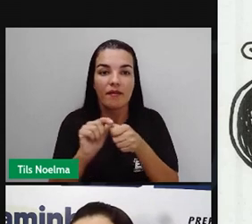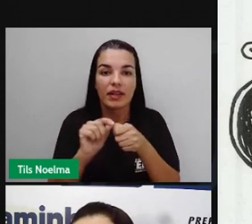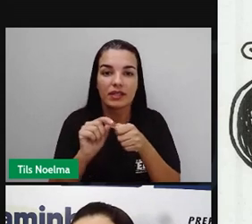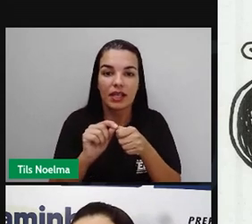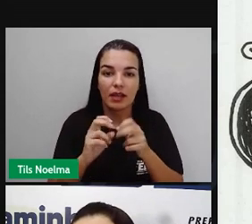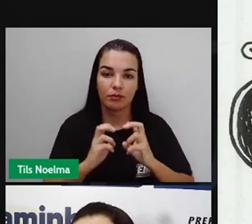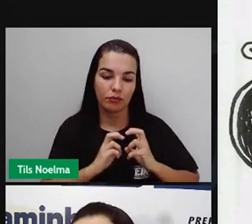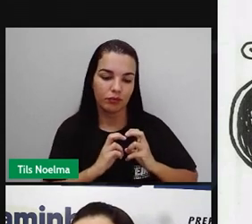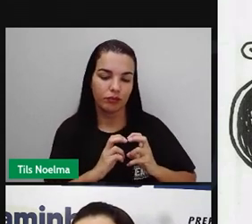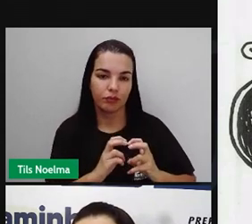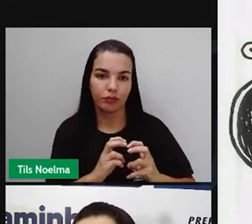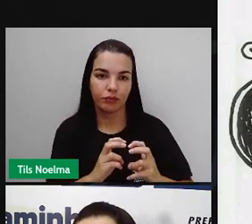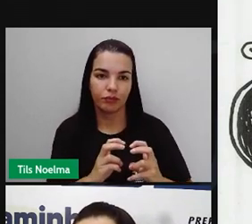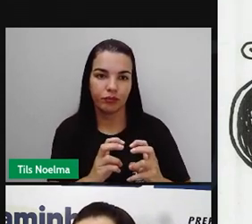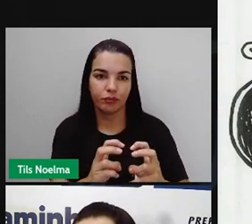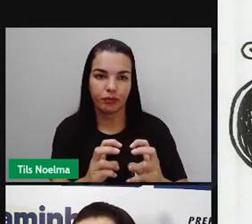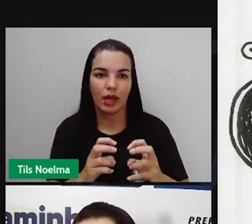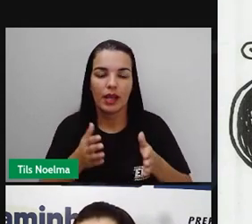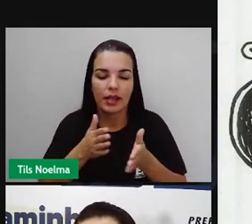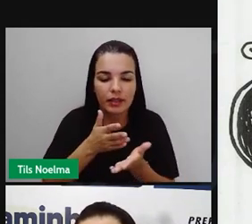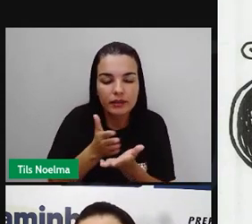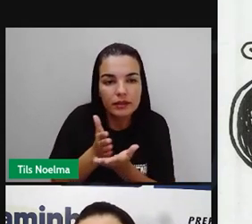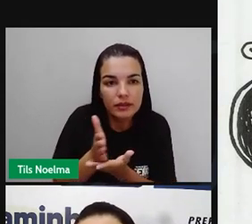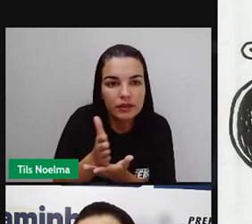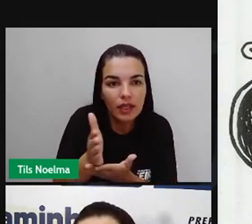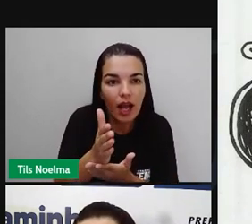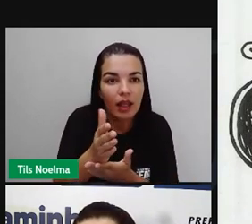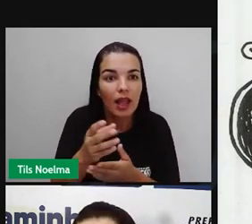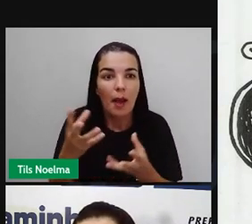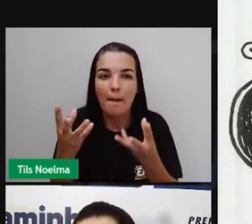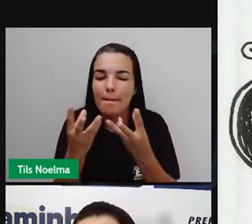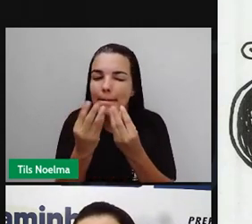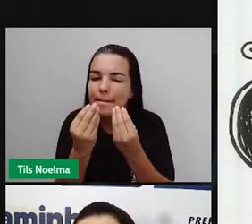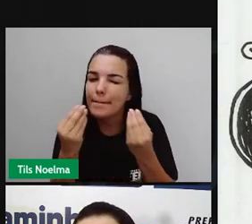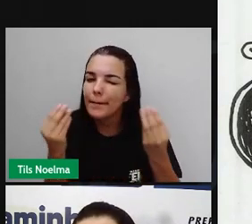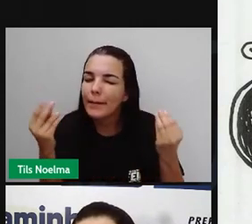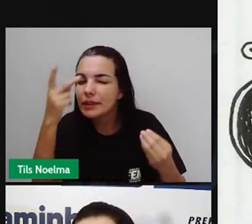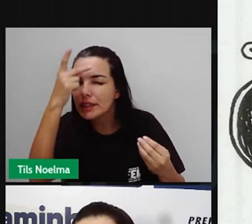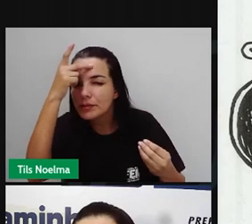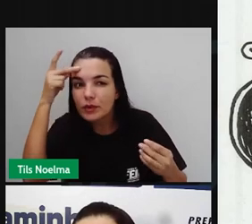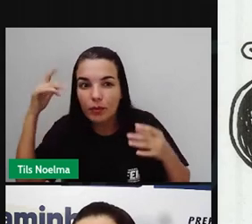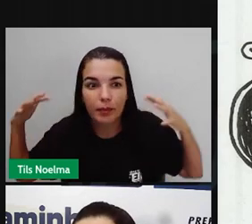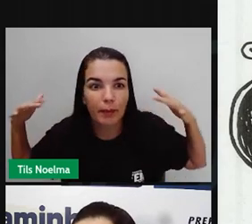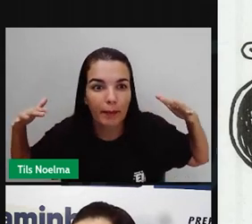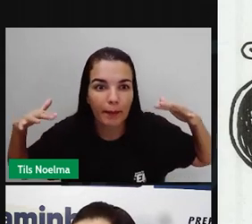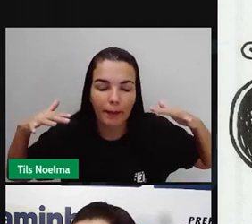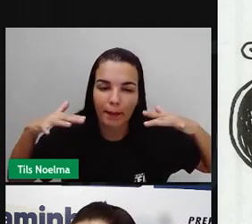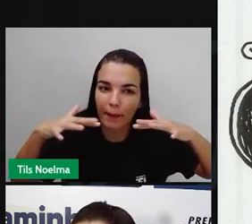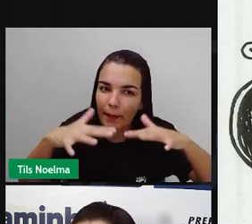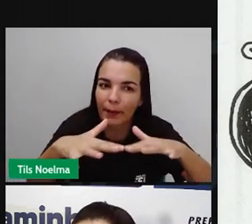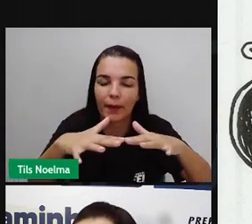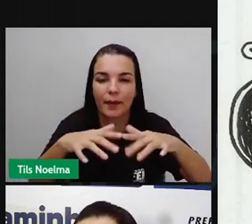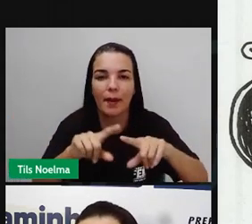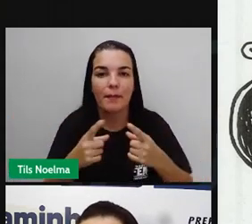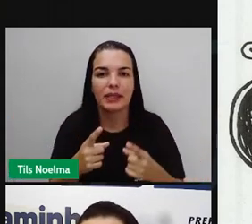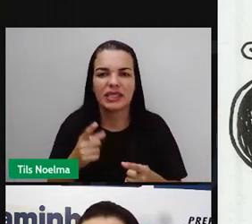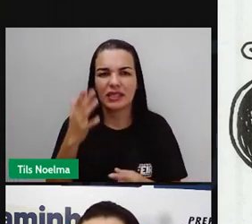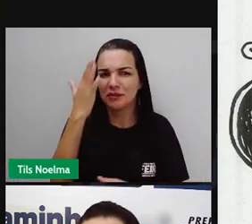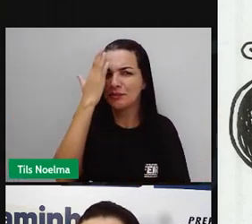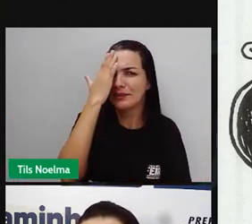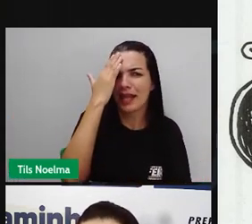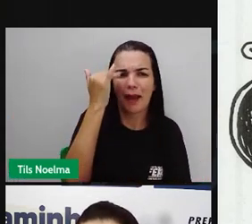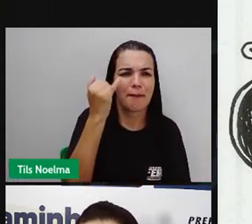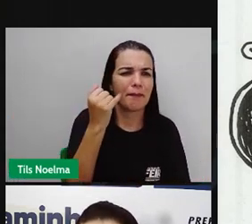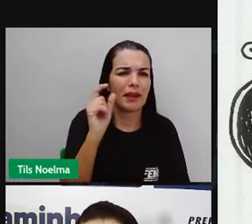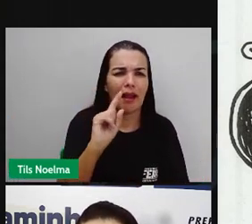atraídas pela oportunidade de emprego entretanto não contavam com os perigos da selva as